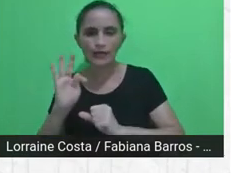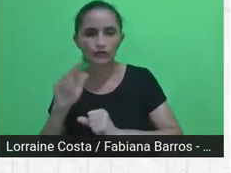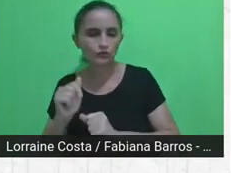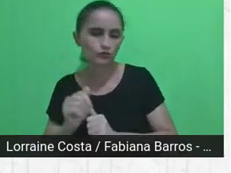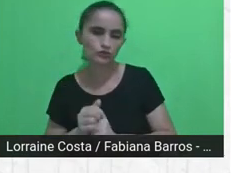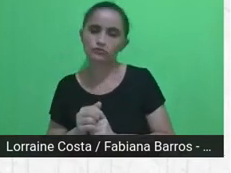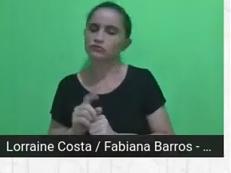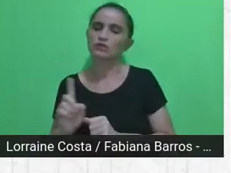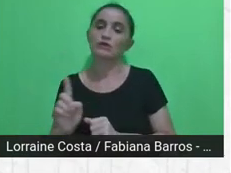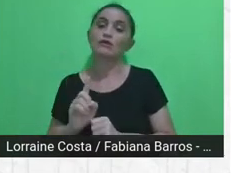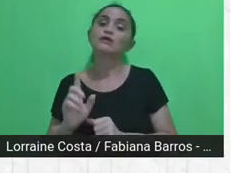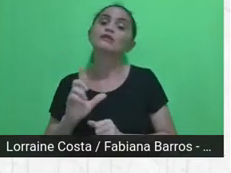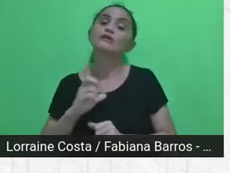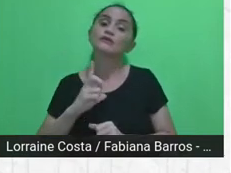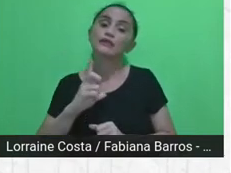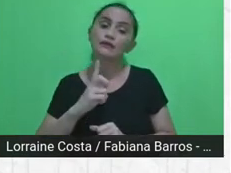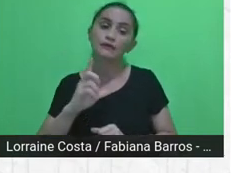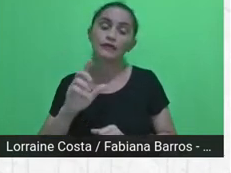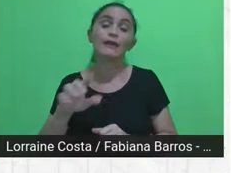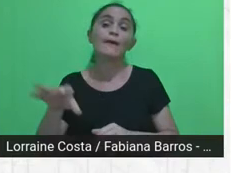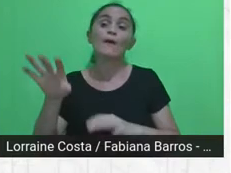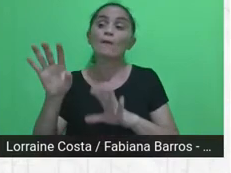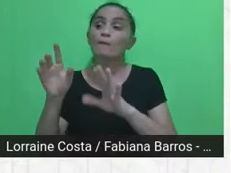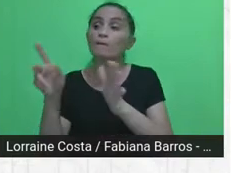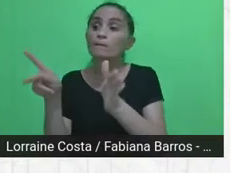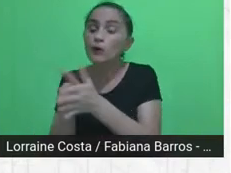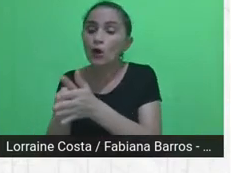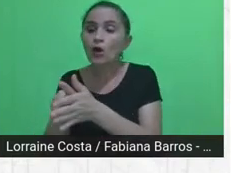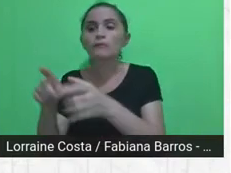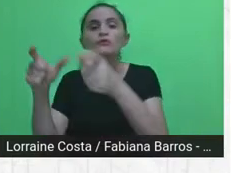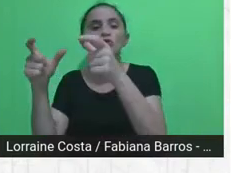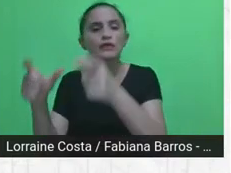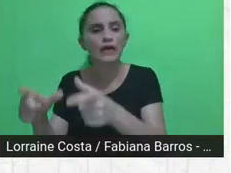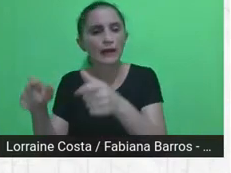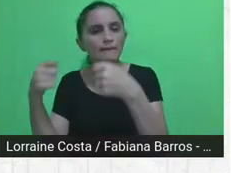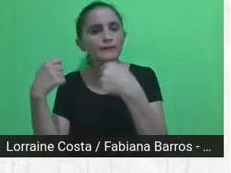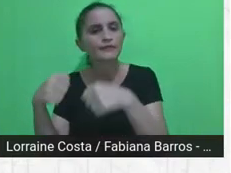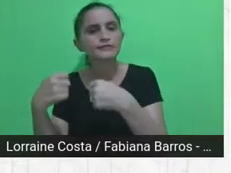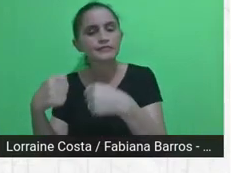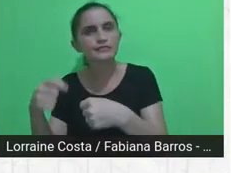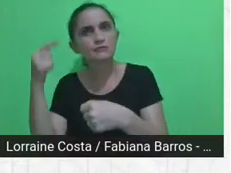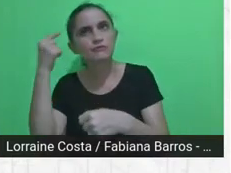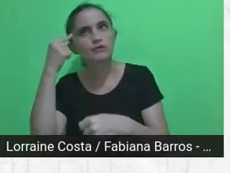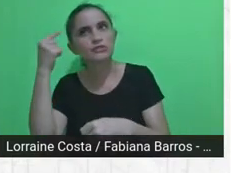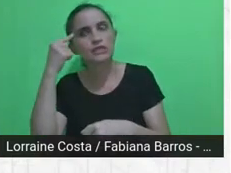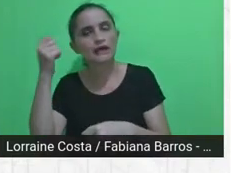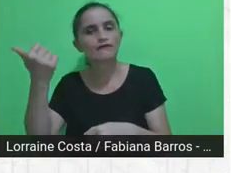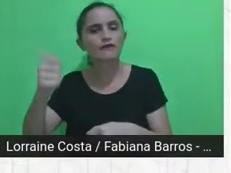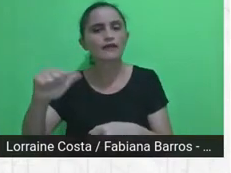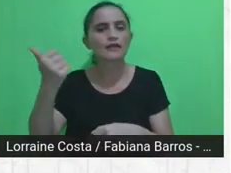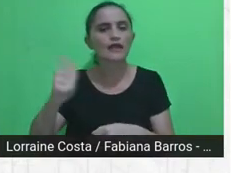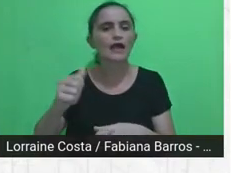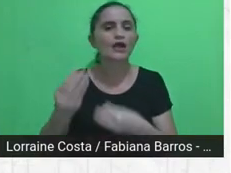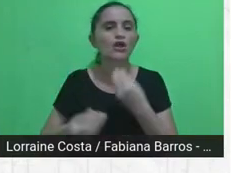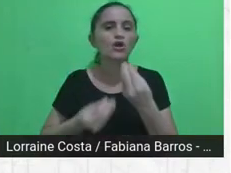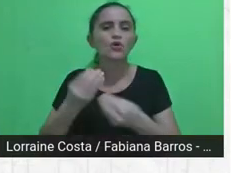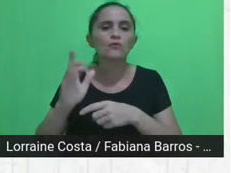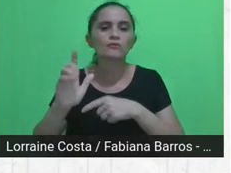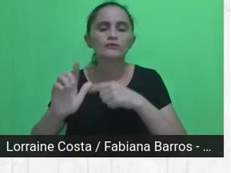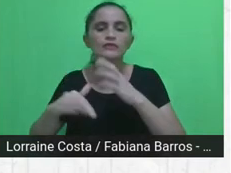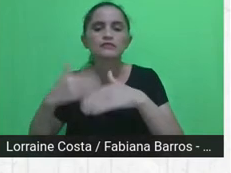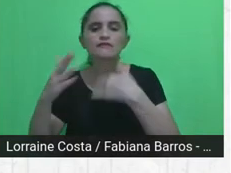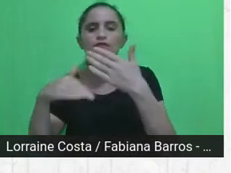autoconstrução de fato e a ideia da assessoria também é uma ideia que trabalha muito com a